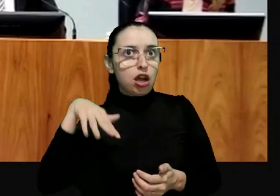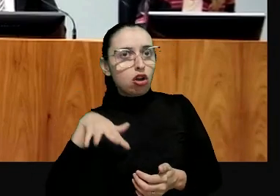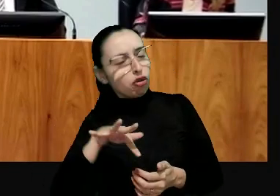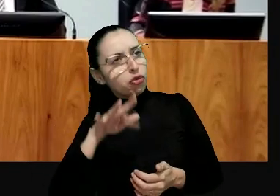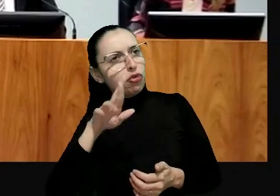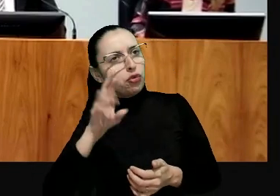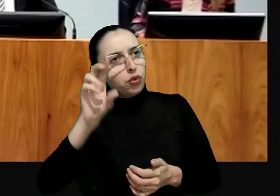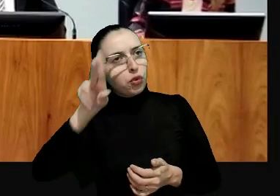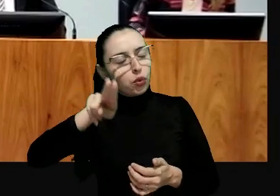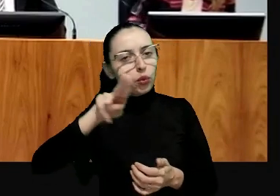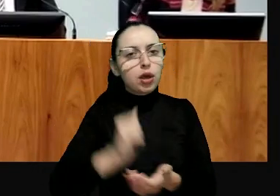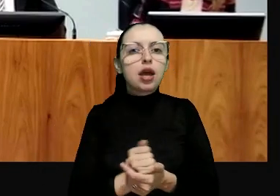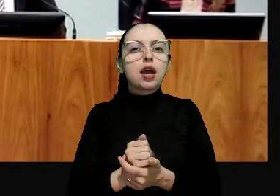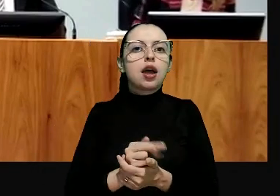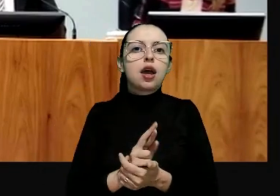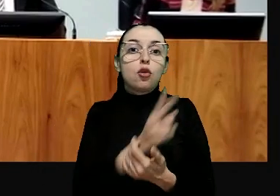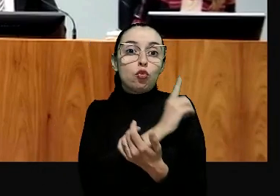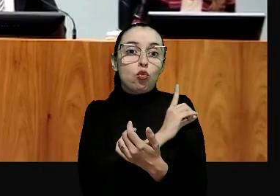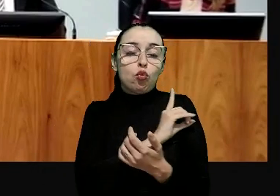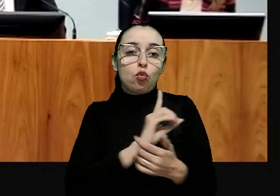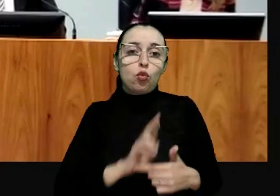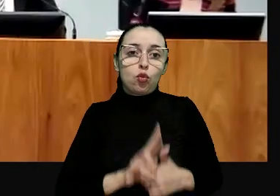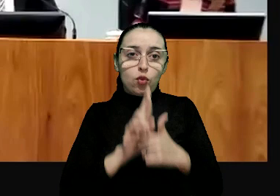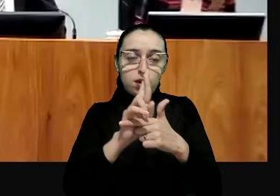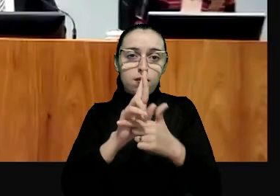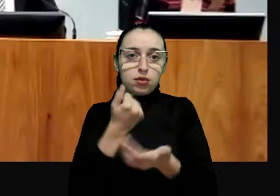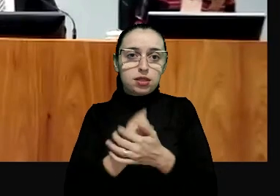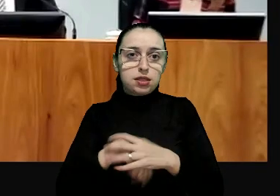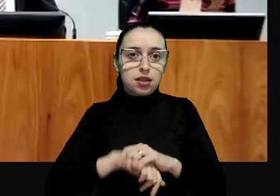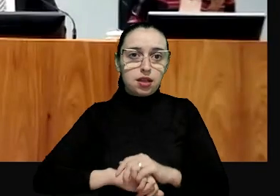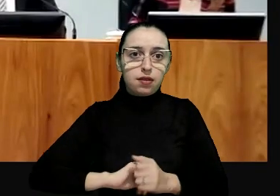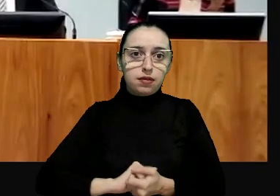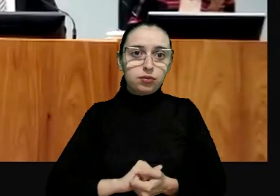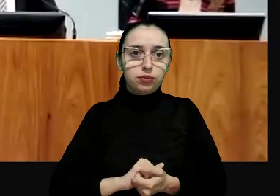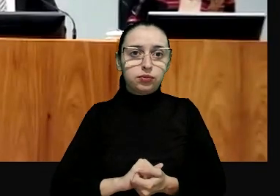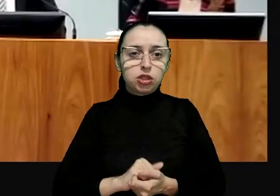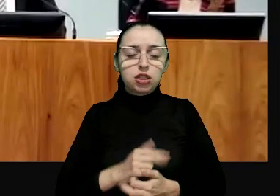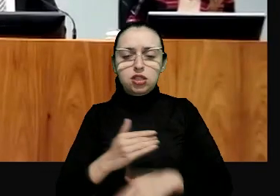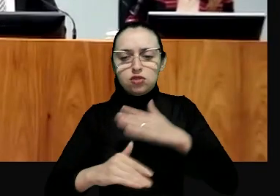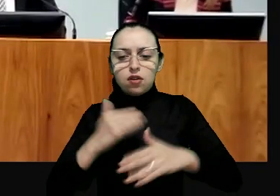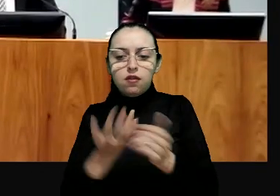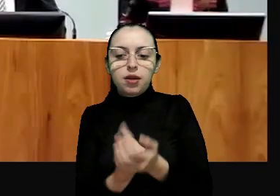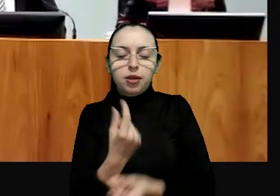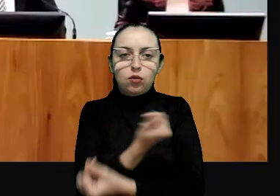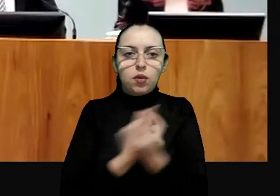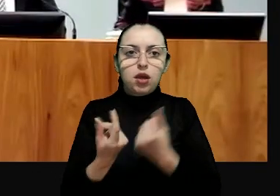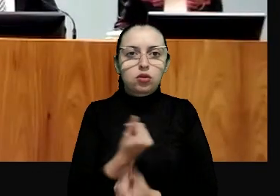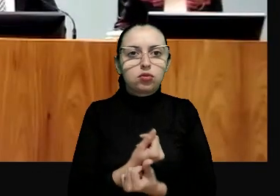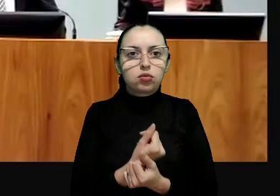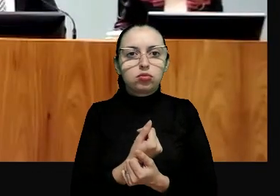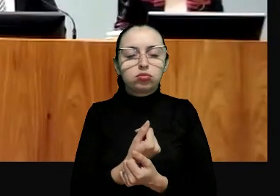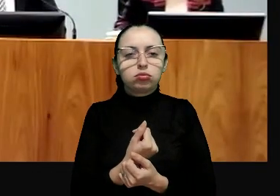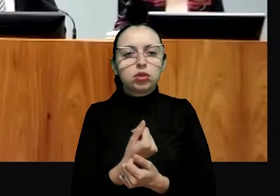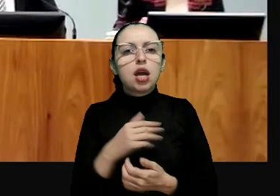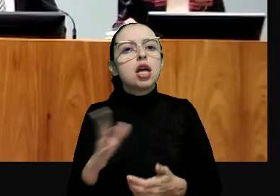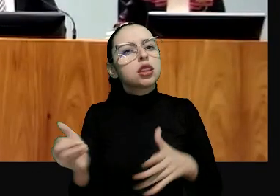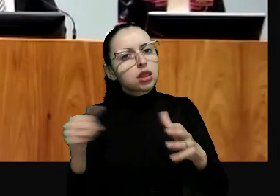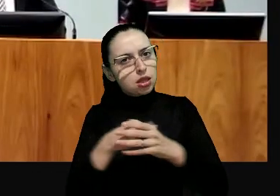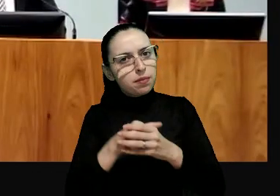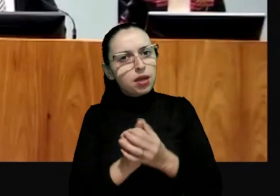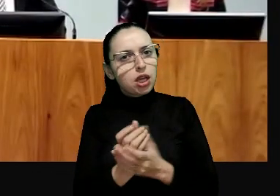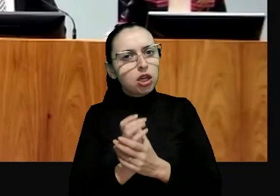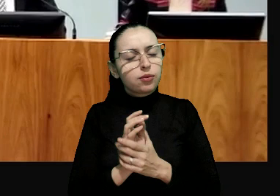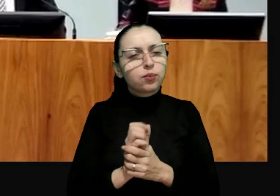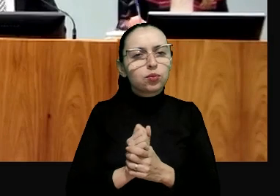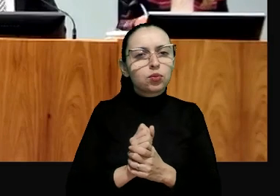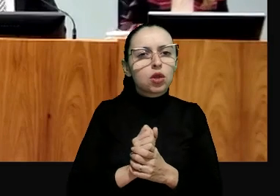foi presidente do Tribunal de Energia do Criar da OCDE Organização para a Cooperação e Desenvolvimento Econômico bem como membro do Conselho Científico Alemão e do